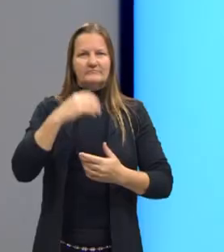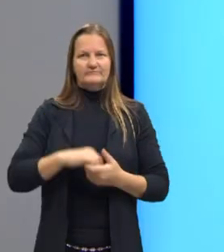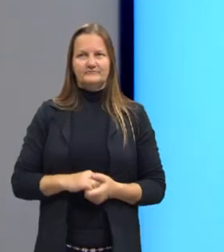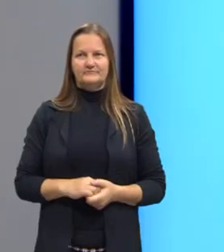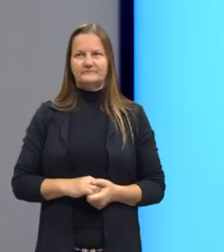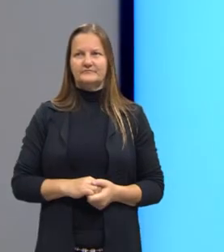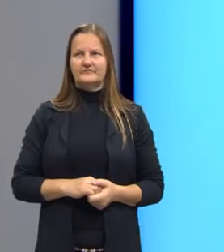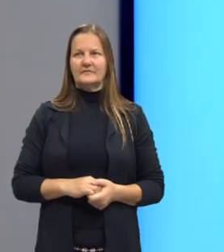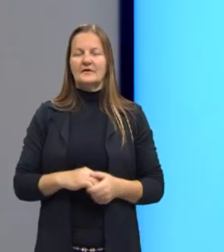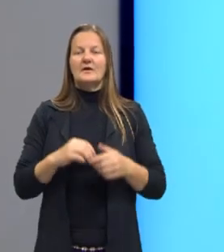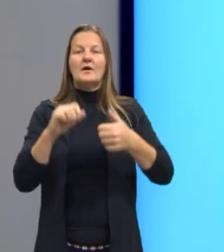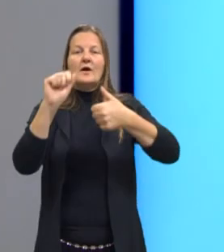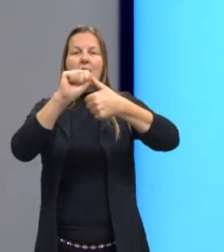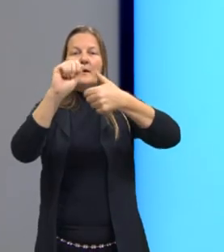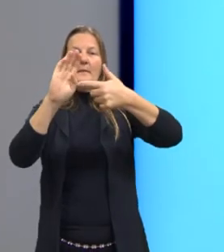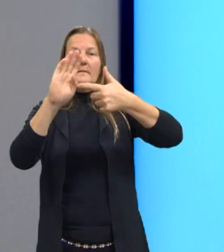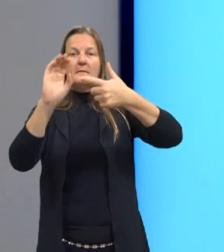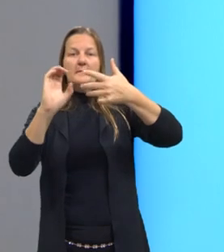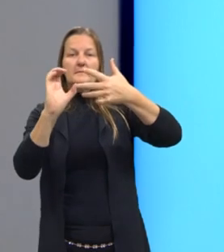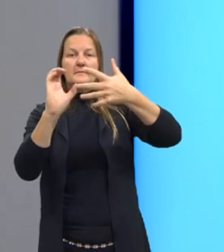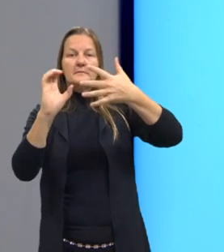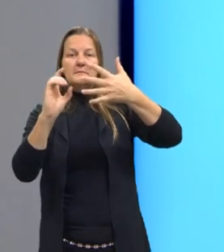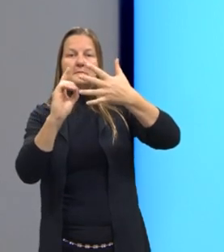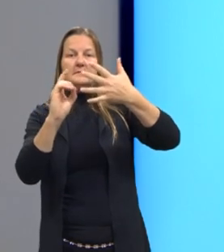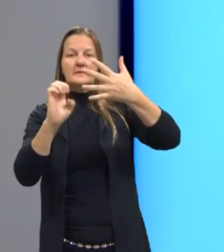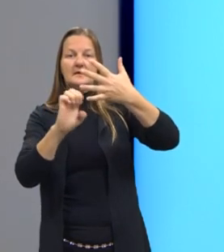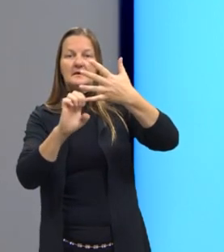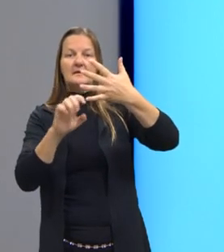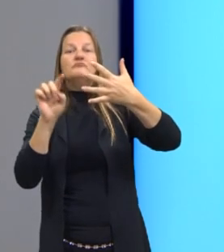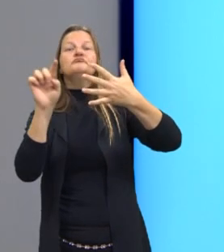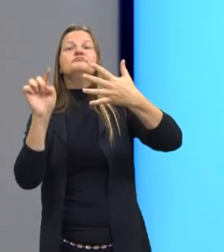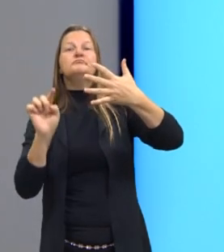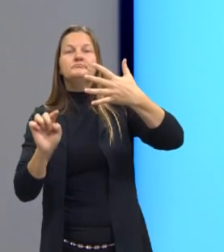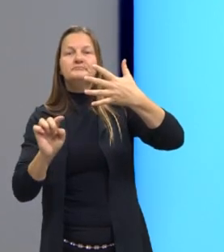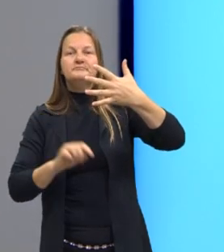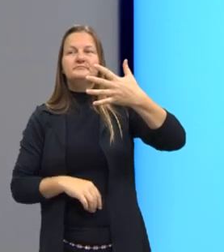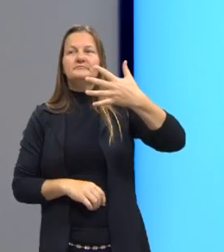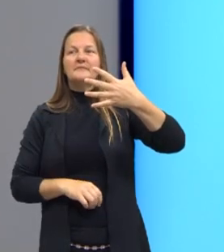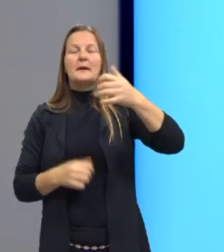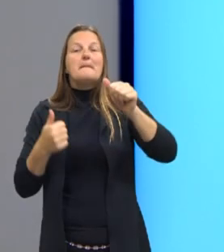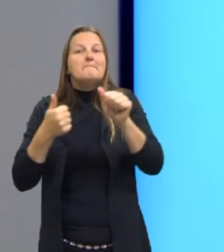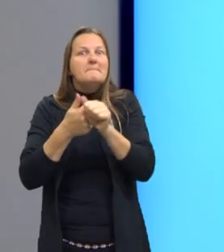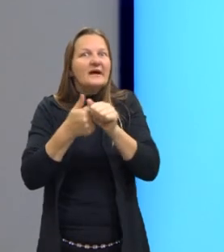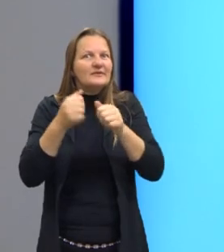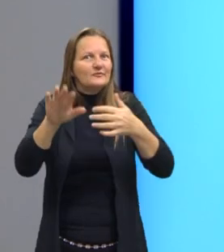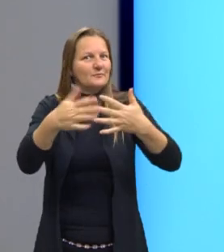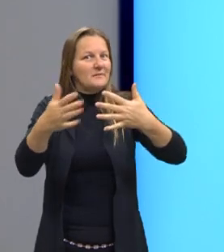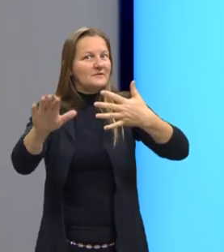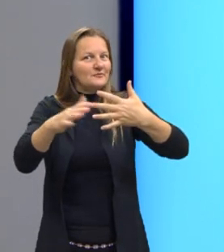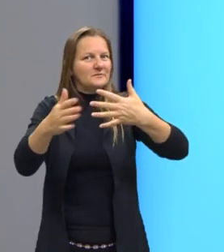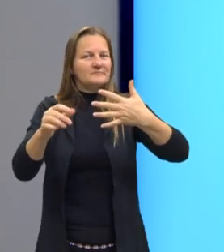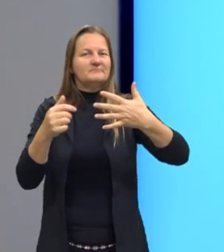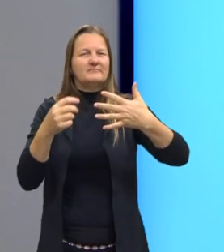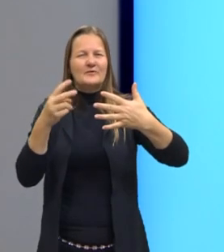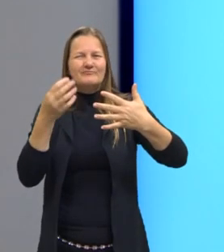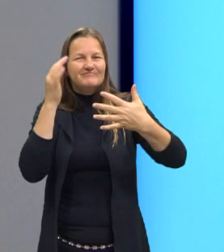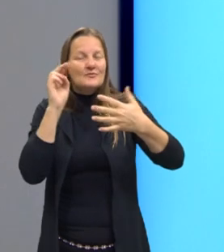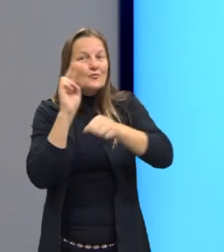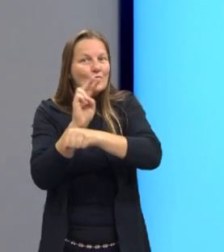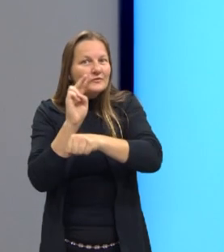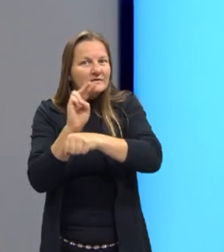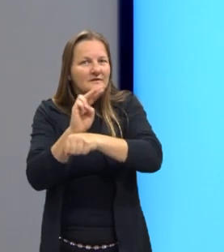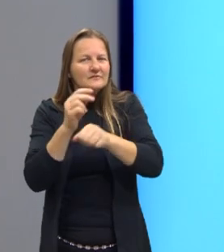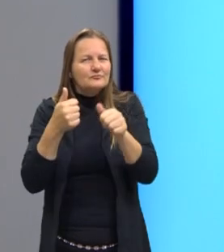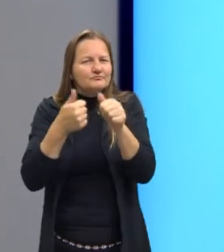Olhando as alternativas, é a alternativa pede sempre o valor mais próximo, por isso que a gente não precisa ter tanto cuidado com